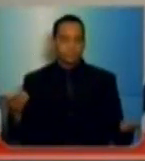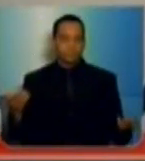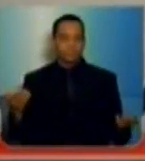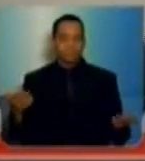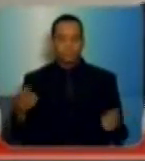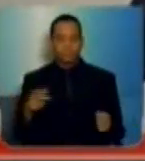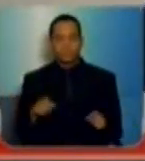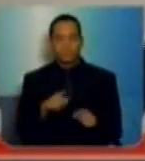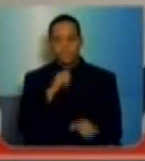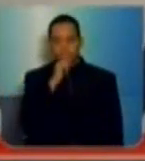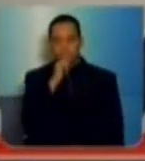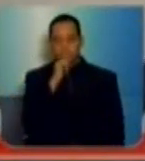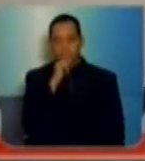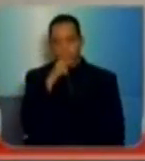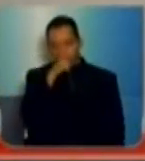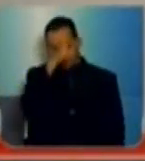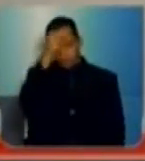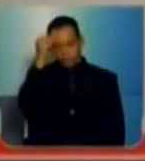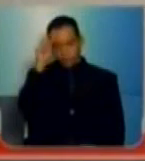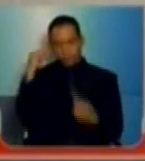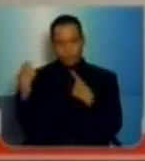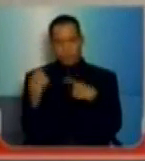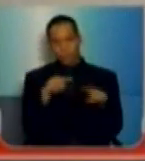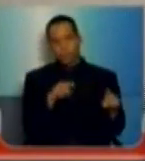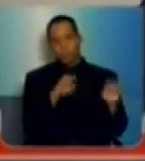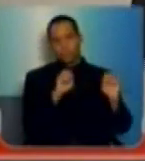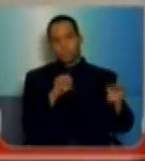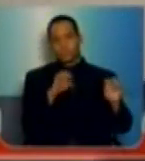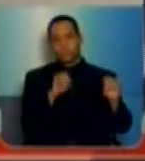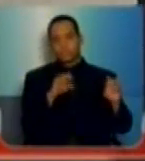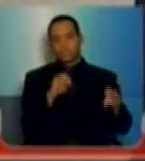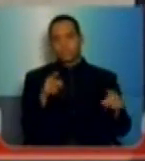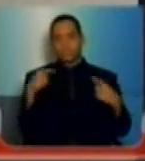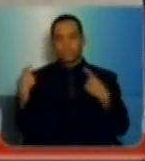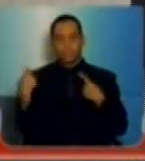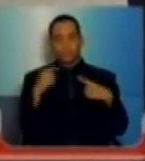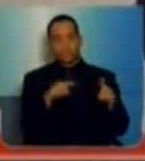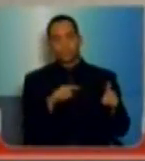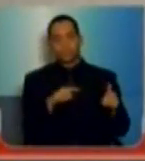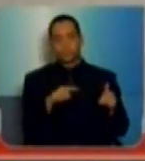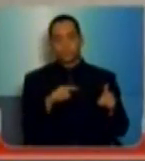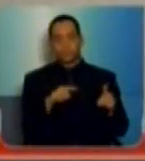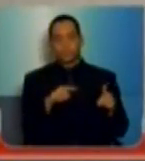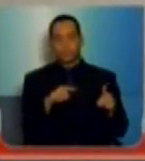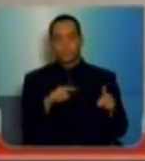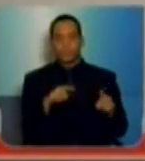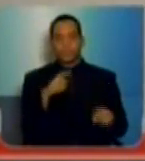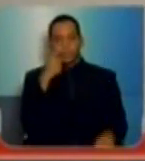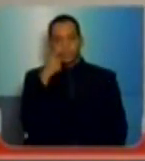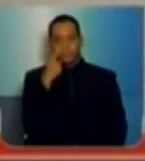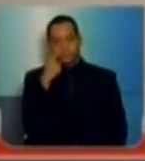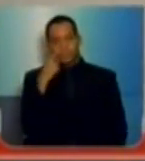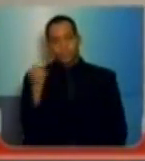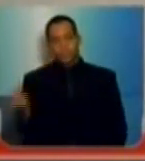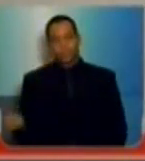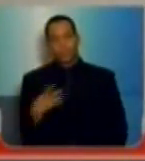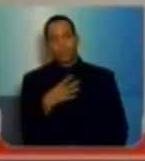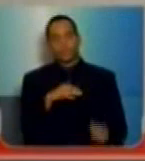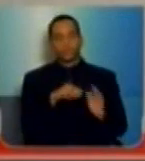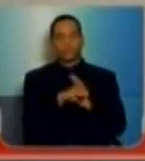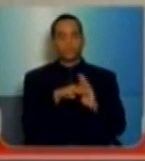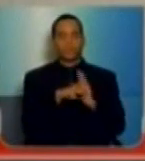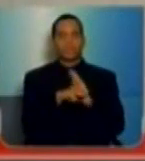pela Prefeitura de São Paulo contra os professores e contra a educação municipal, é completada agora com essa nova metodologia